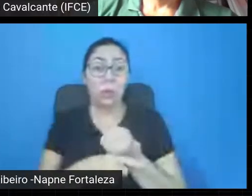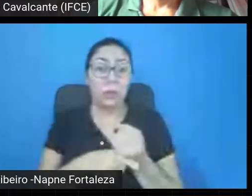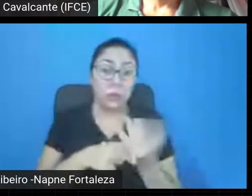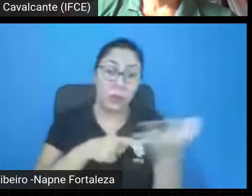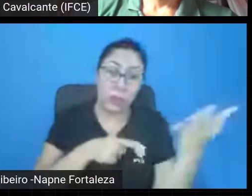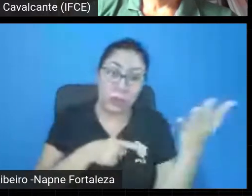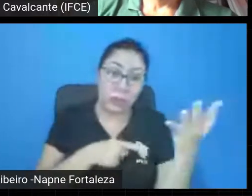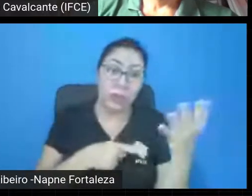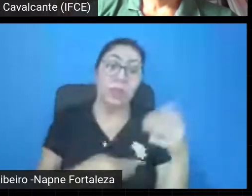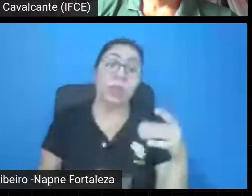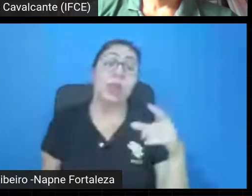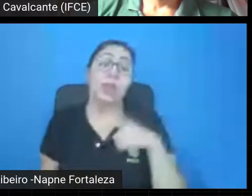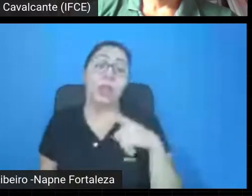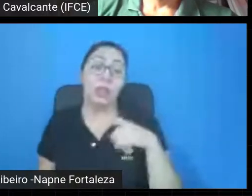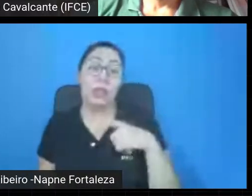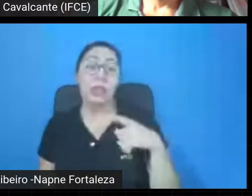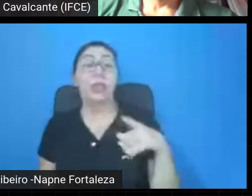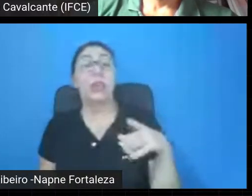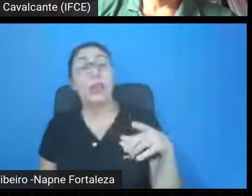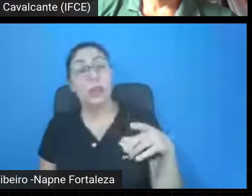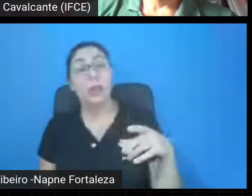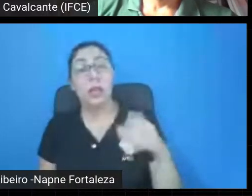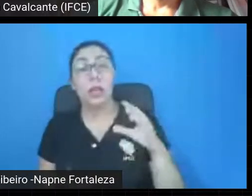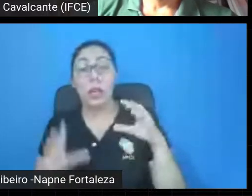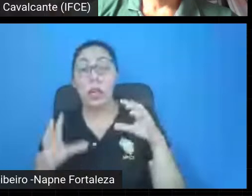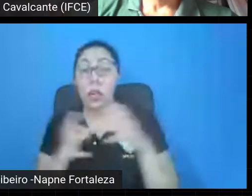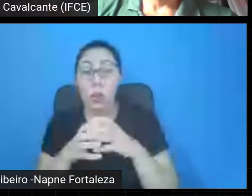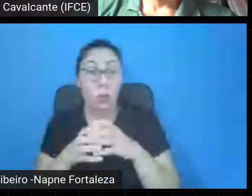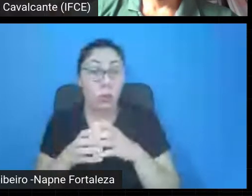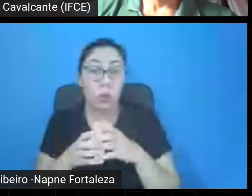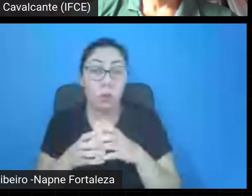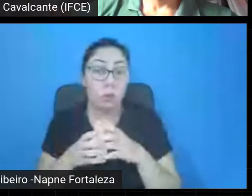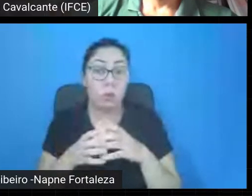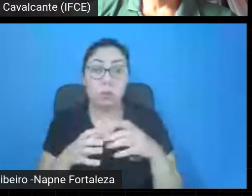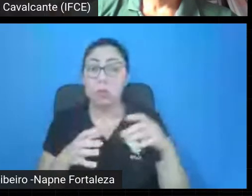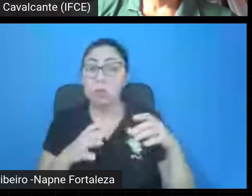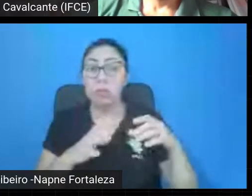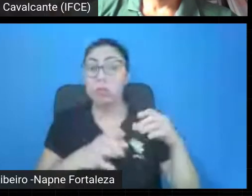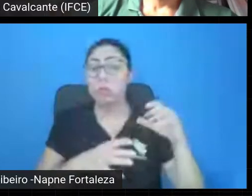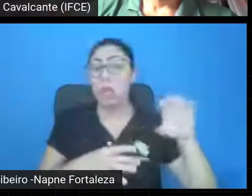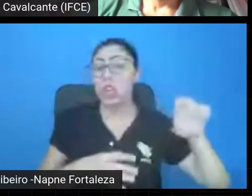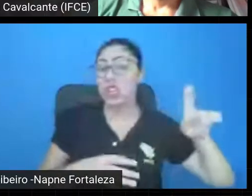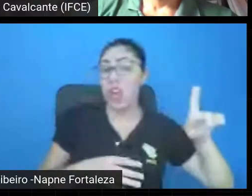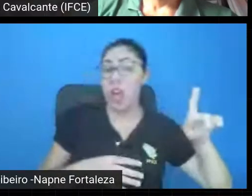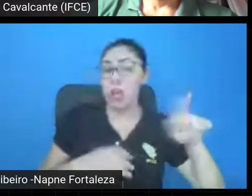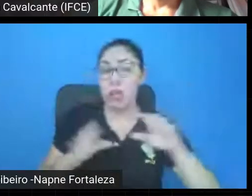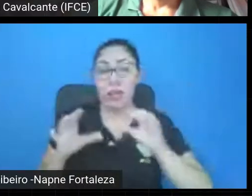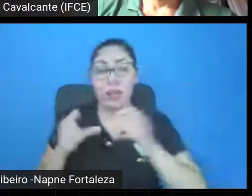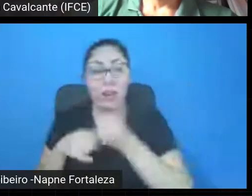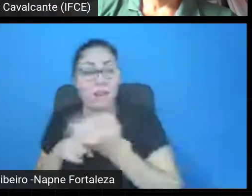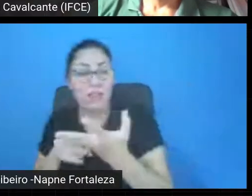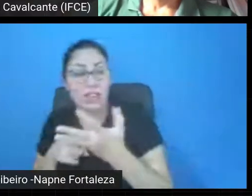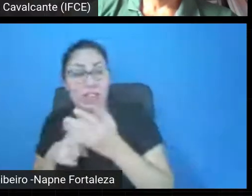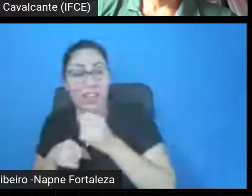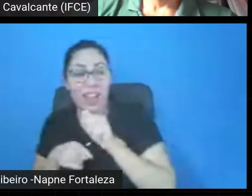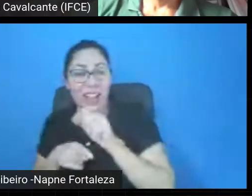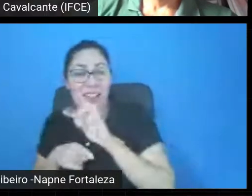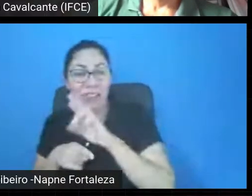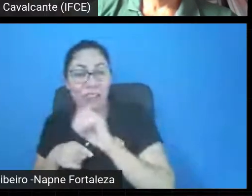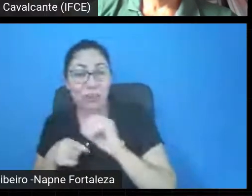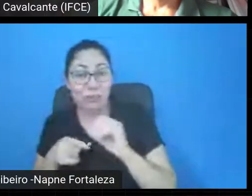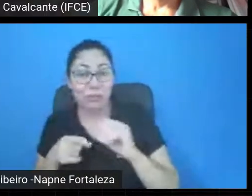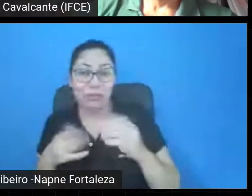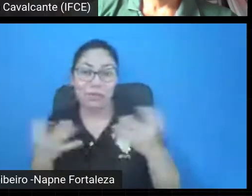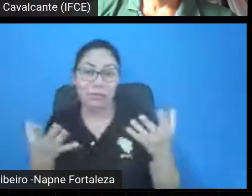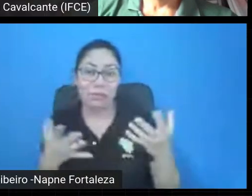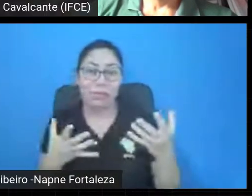tamanho que um grupo de engenharia, por exemplo, não acontece, não é assim, as necessidades são distintas,